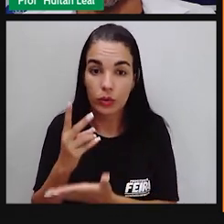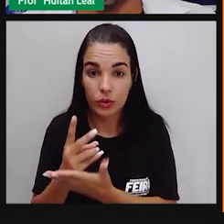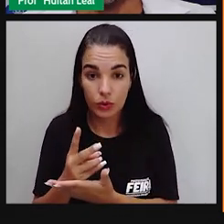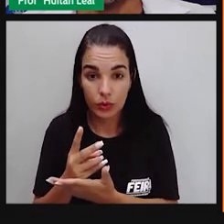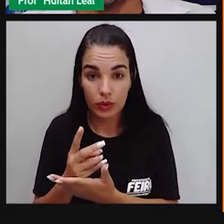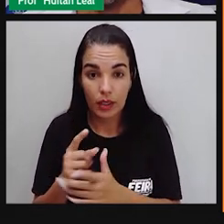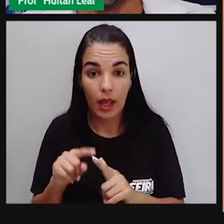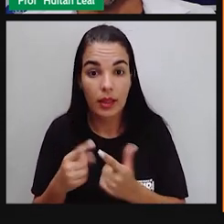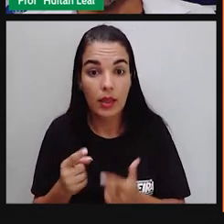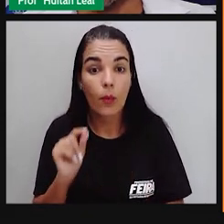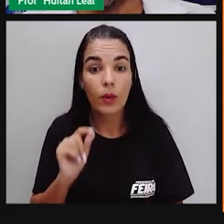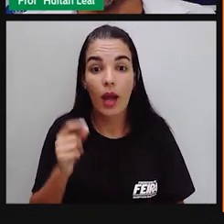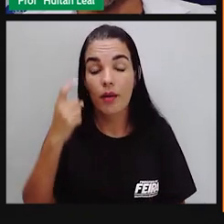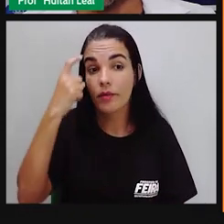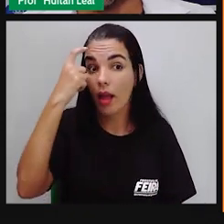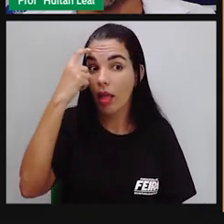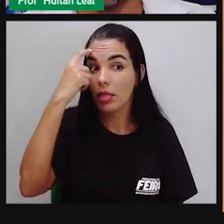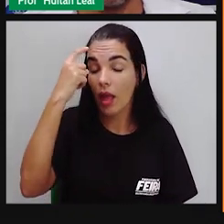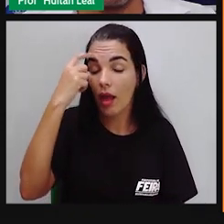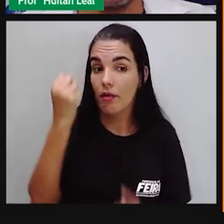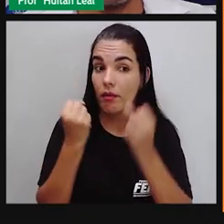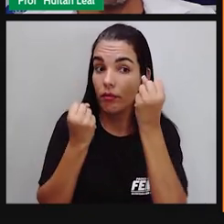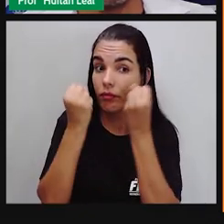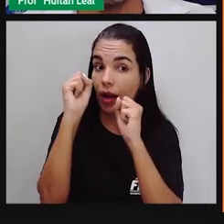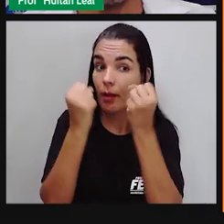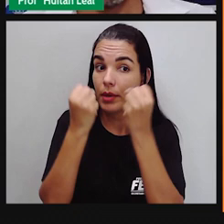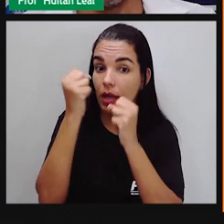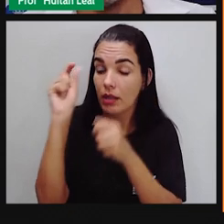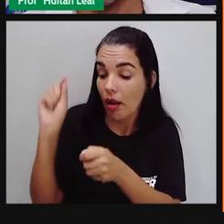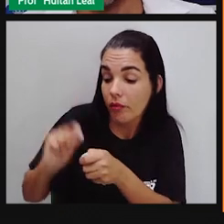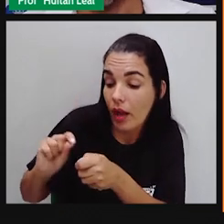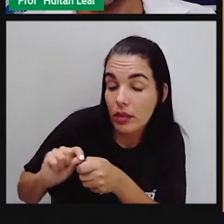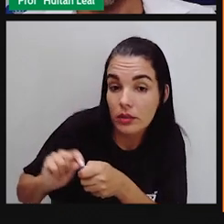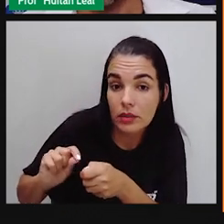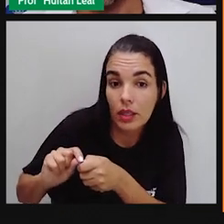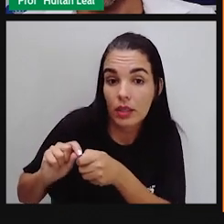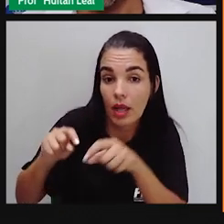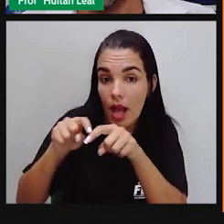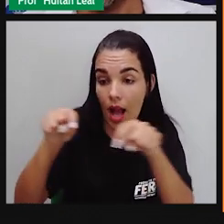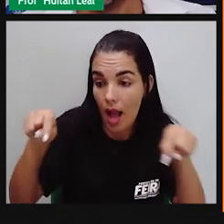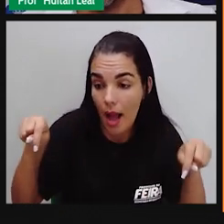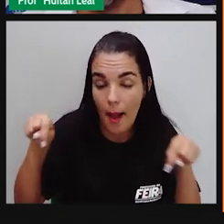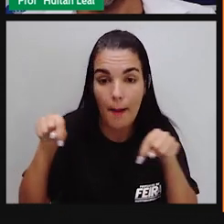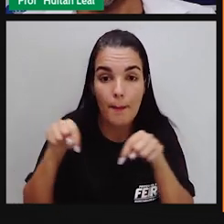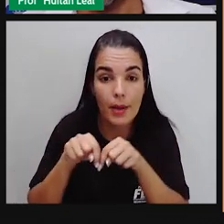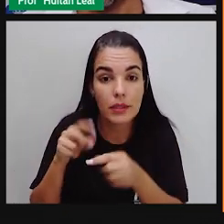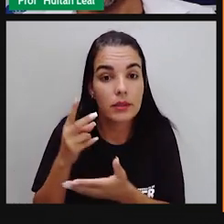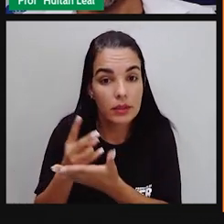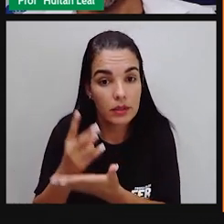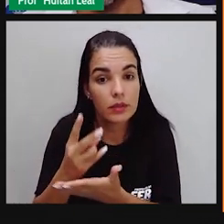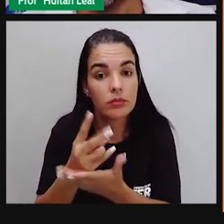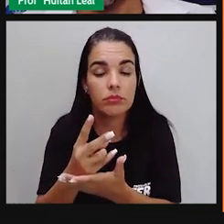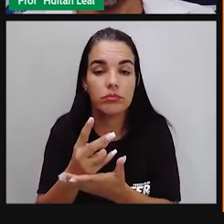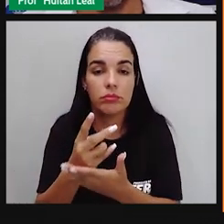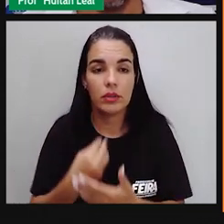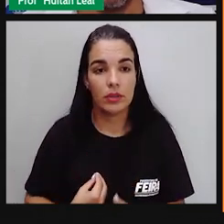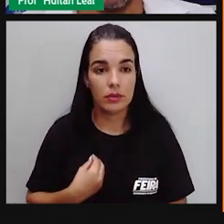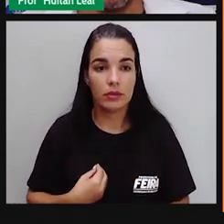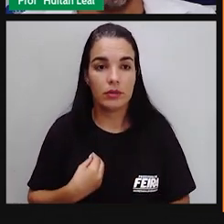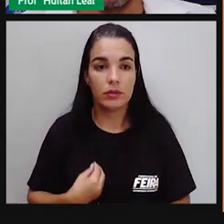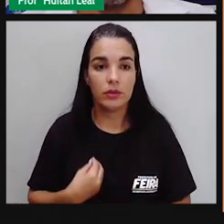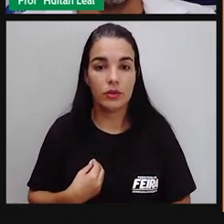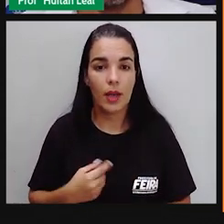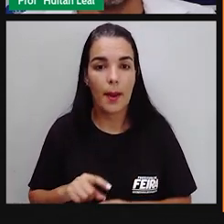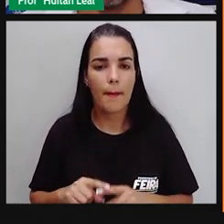Não é? Repetindo, esqueça a ideia de fabricação. É lógico que alguém fabricou a mesa e ela passa a existir porque alguém a fabricou,